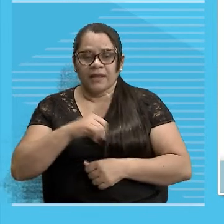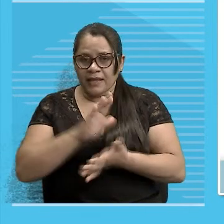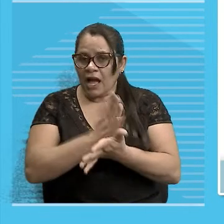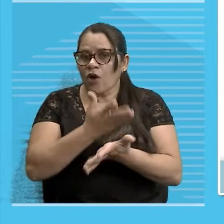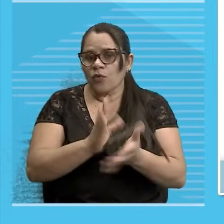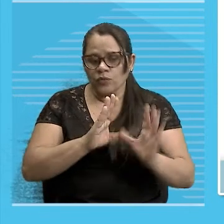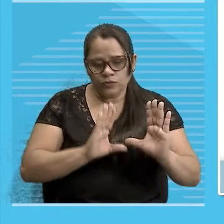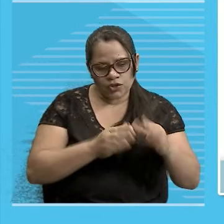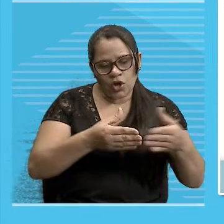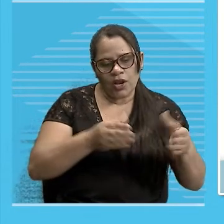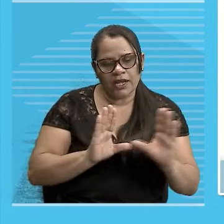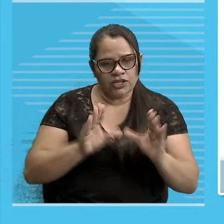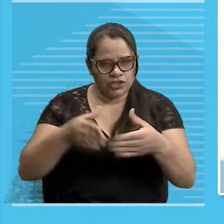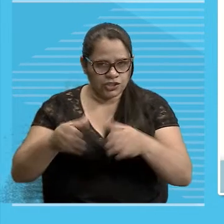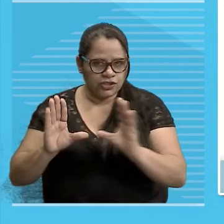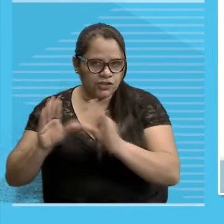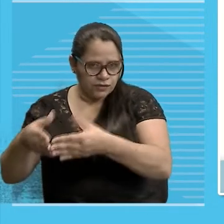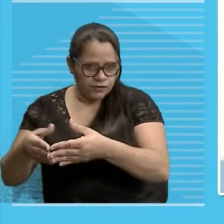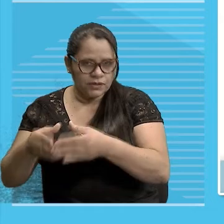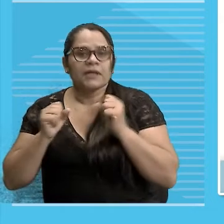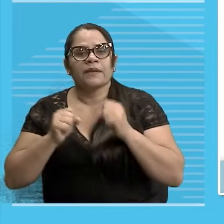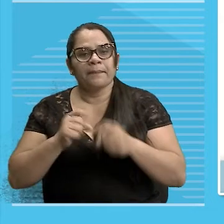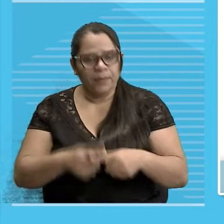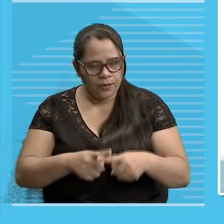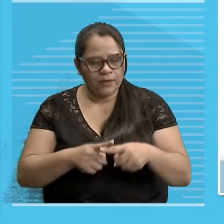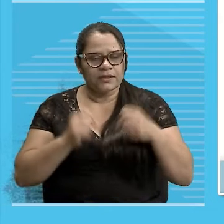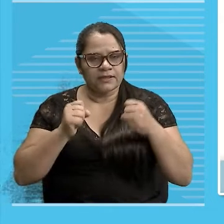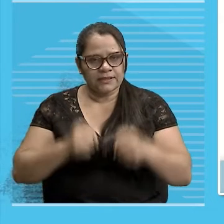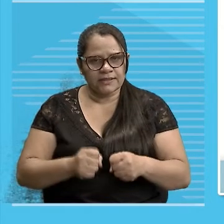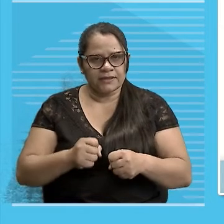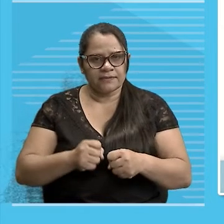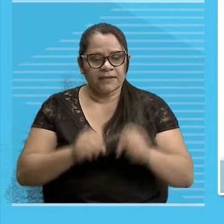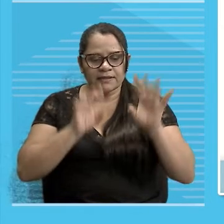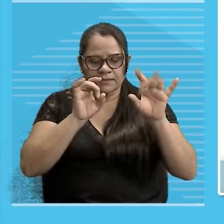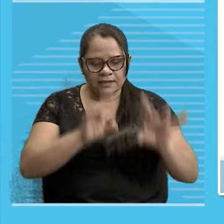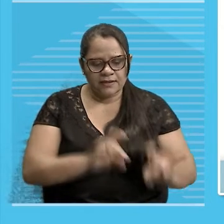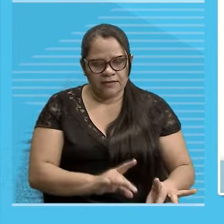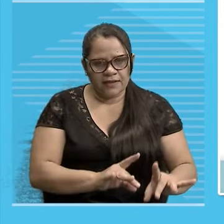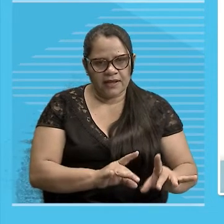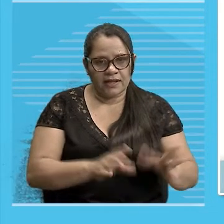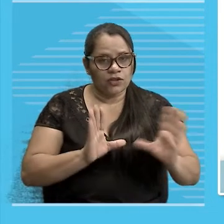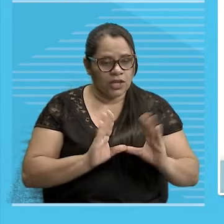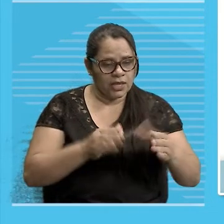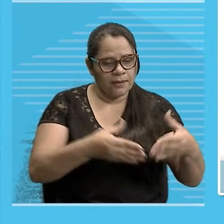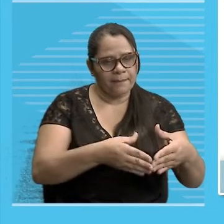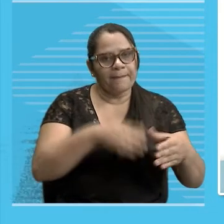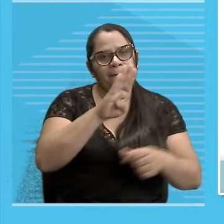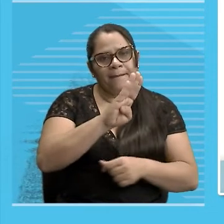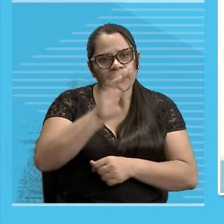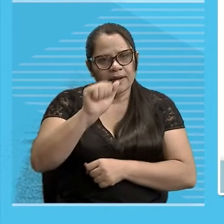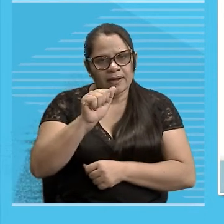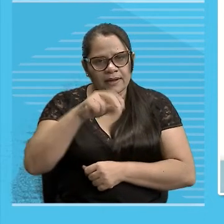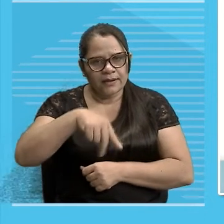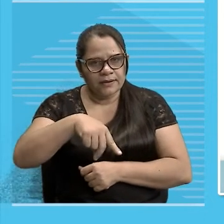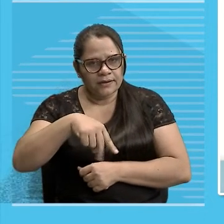Coletivos Que podem ser Especificados Bando Indica Uma aglomeração